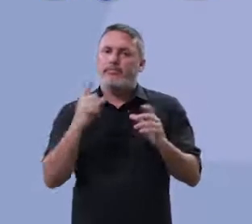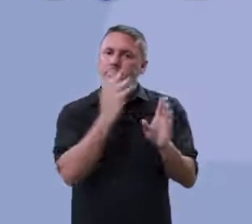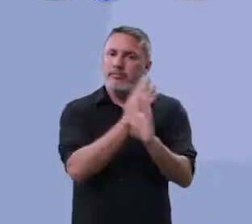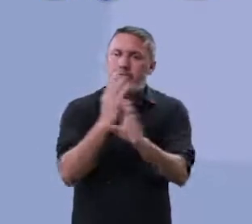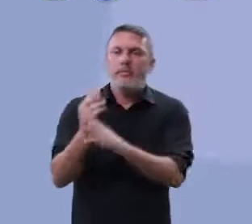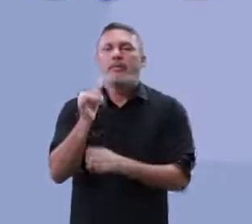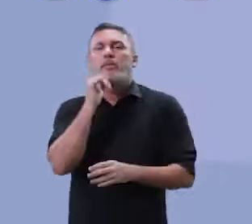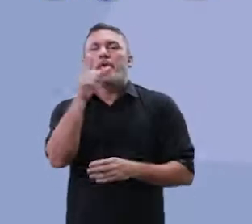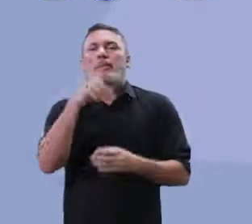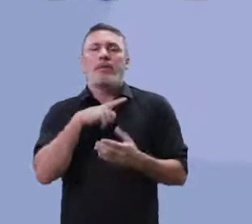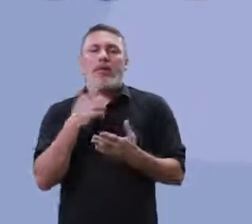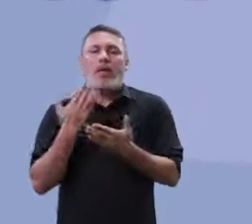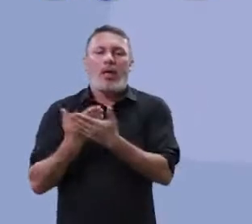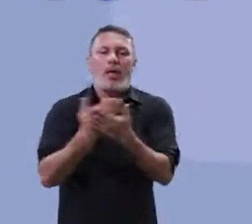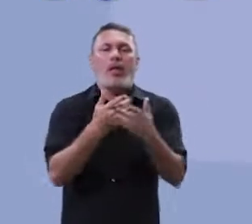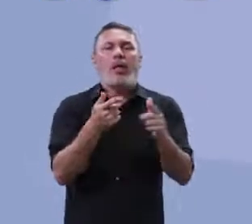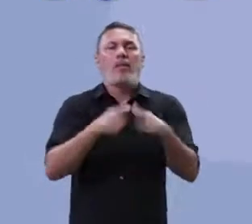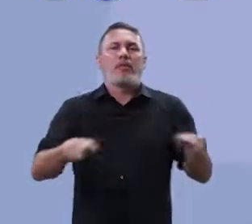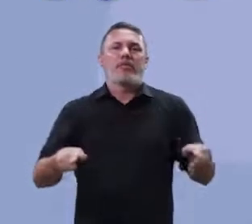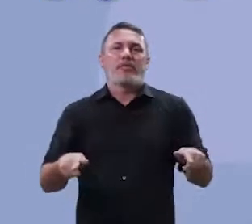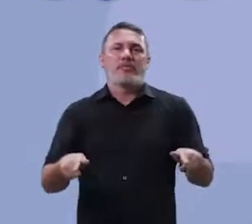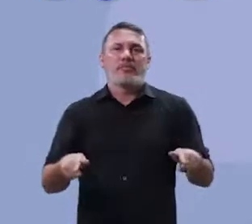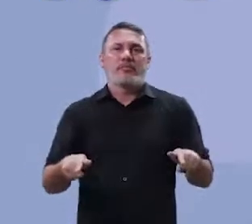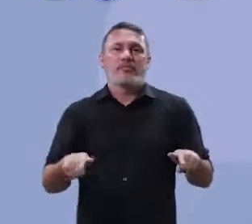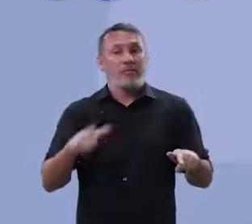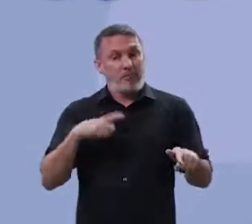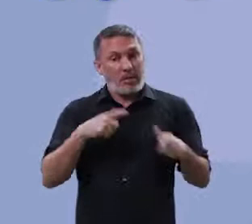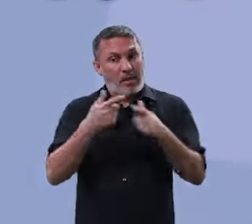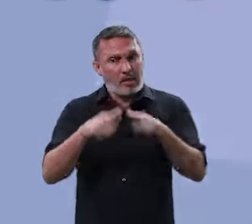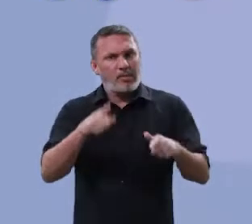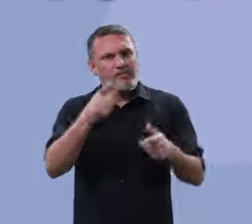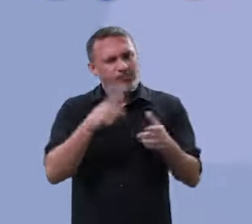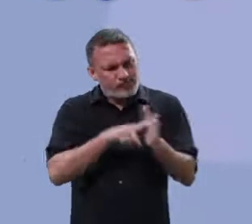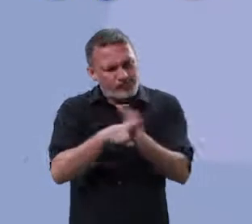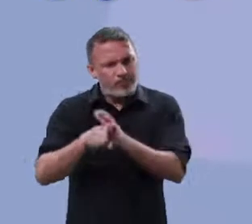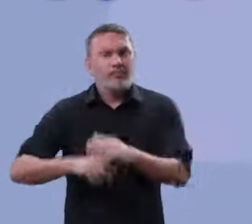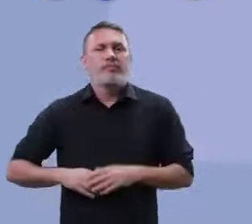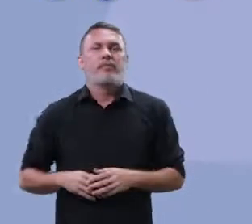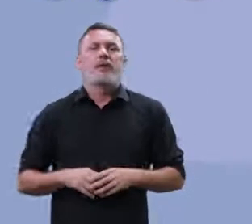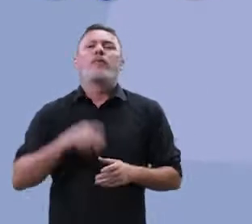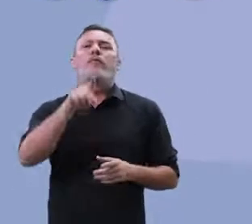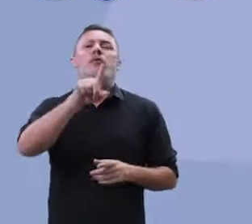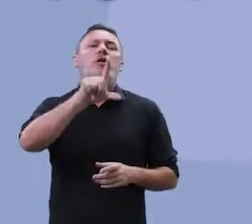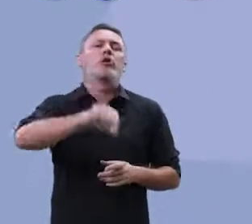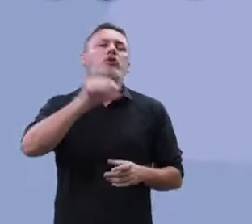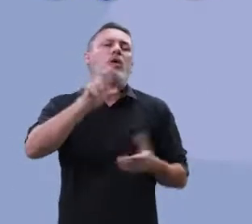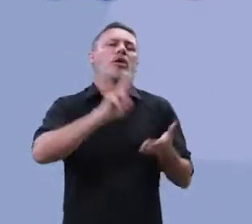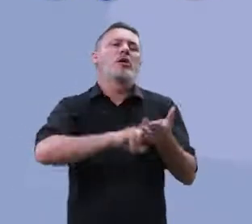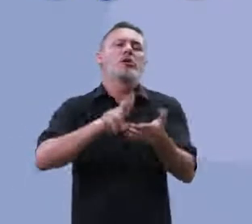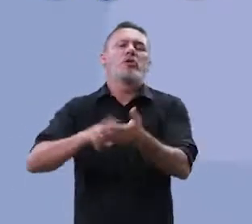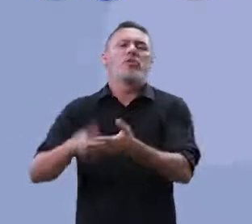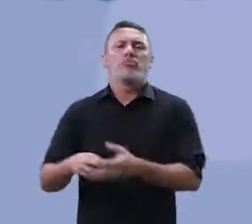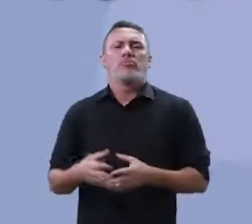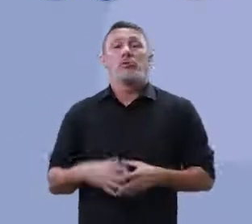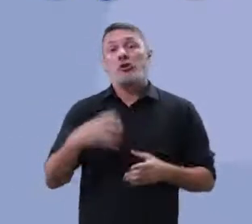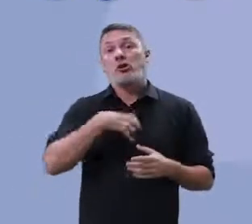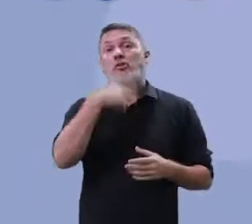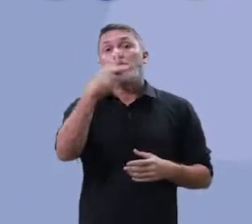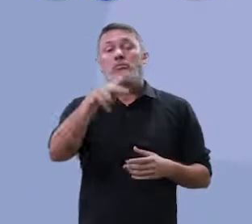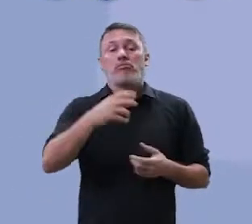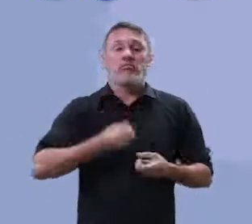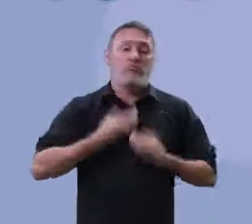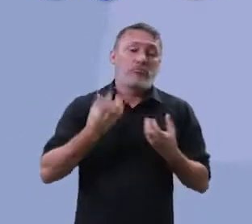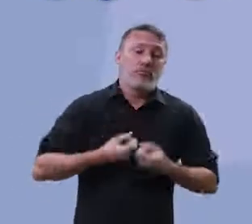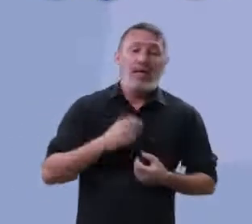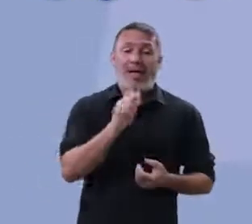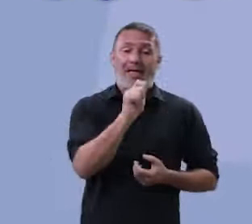YouTube, pesquisa aula de gramática voltado para isso. Beleza? Escolha de registro, né? Marcas de oralidade.